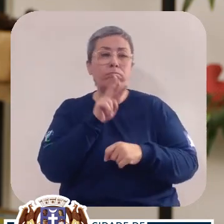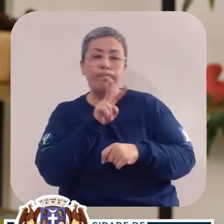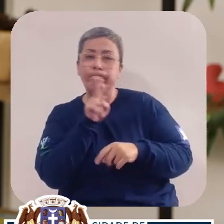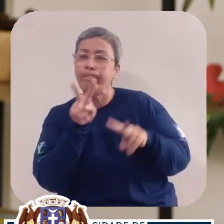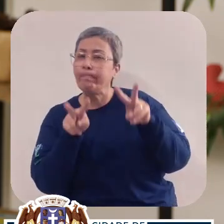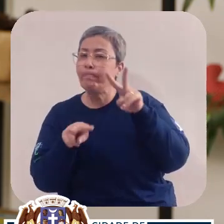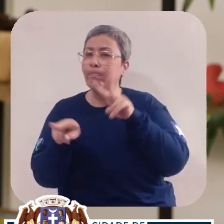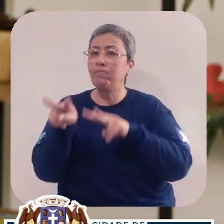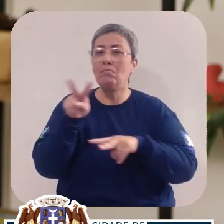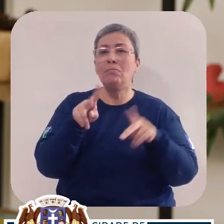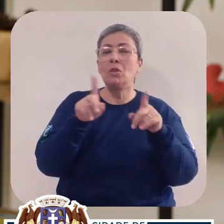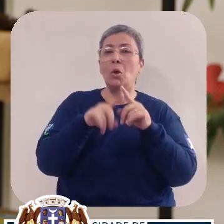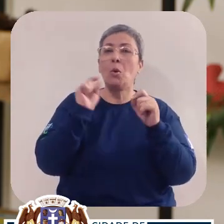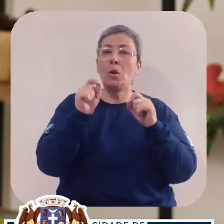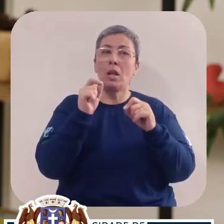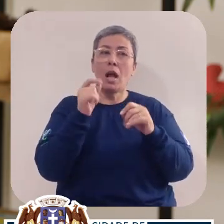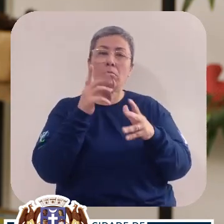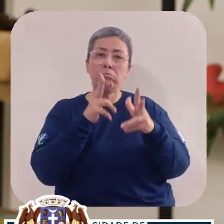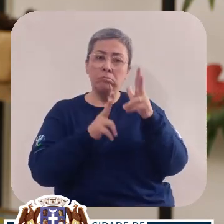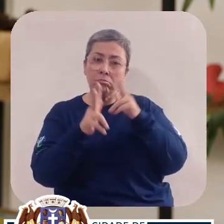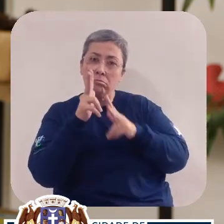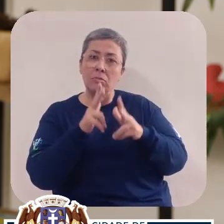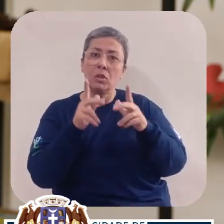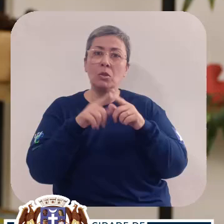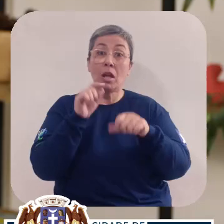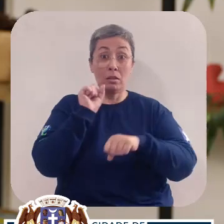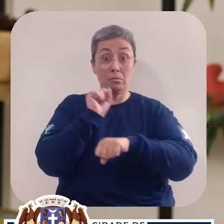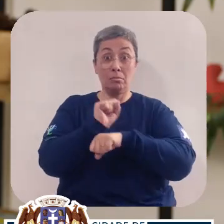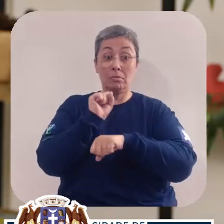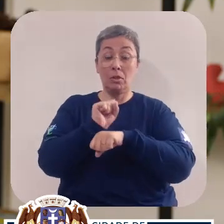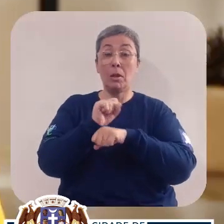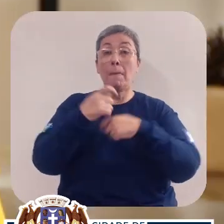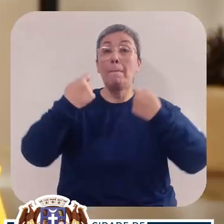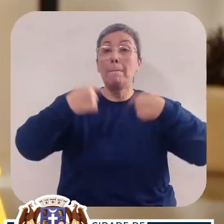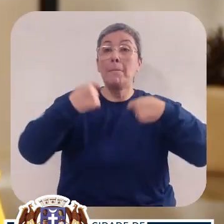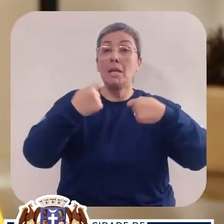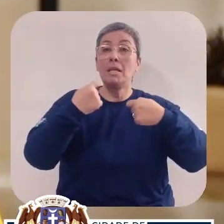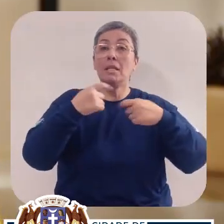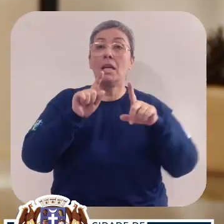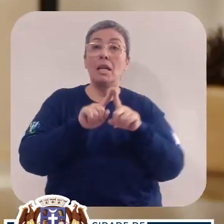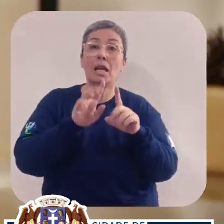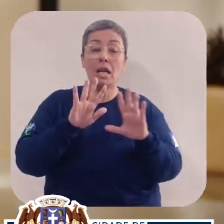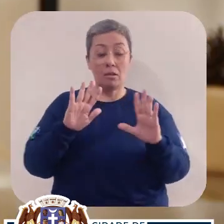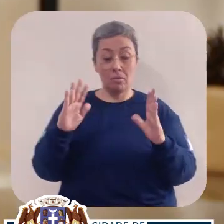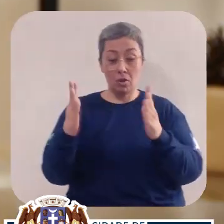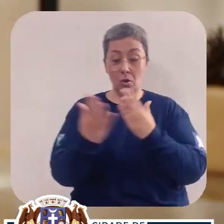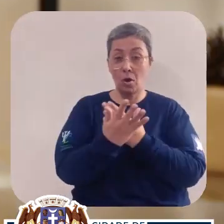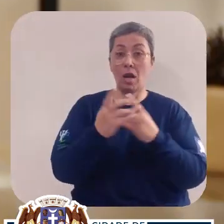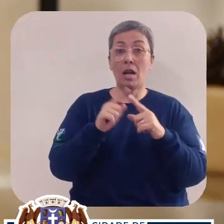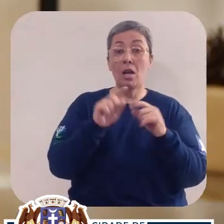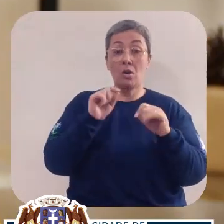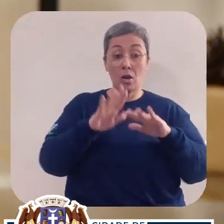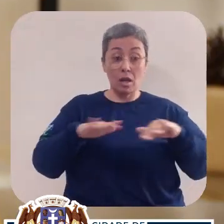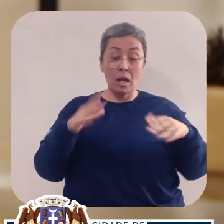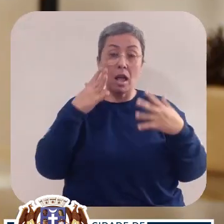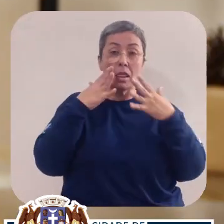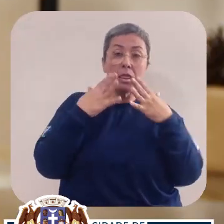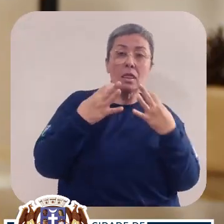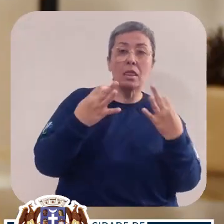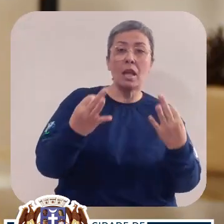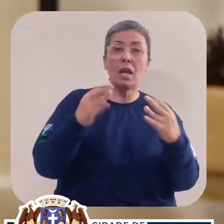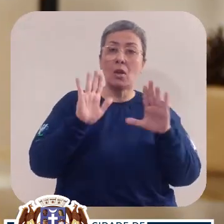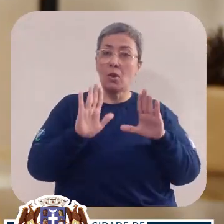na observação, na escuta e na espera. Devemos nos colocar em meio às crianças com olhar